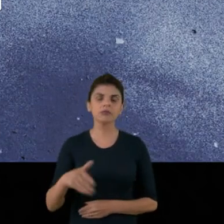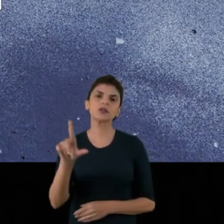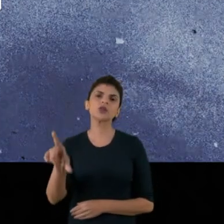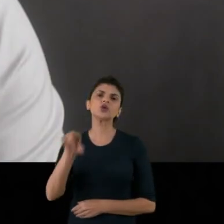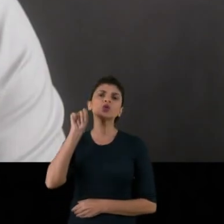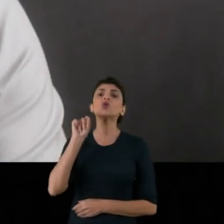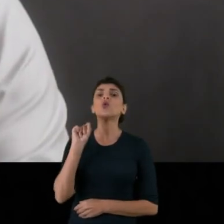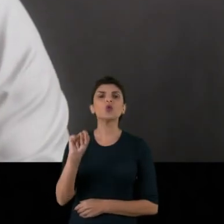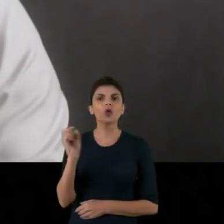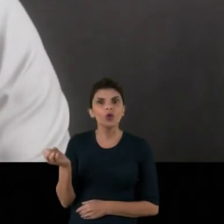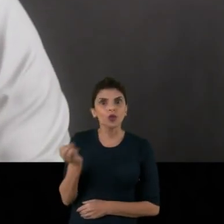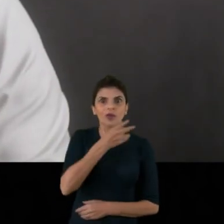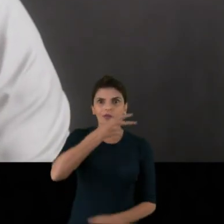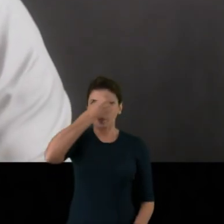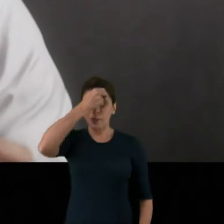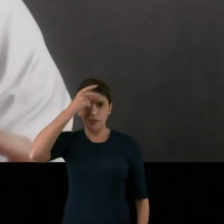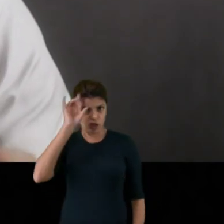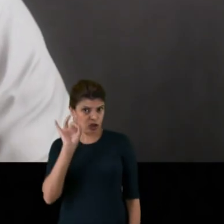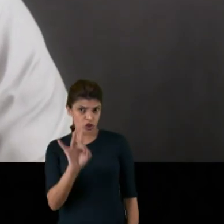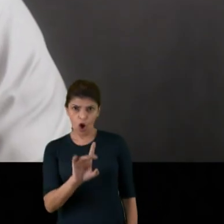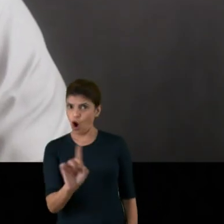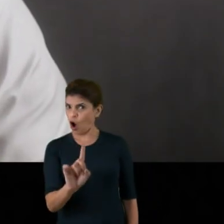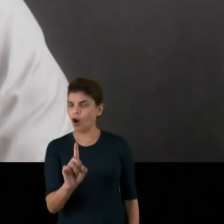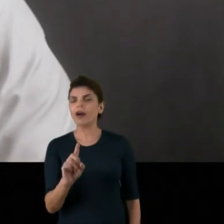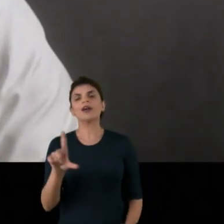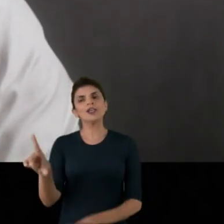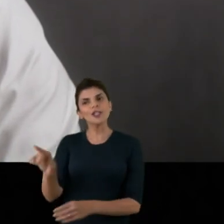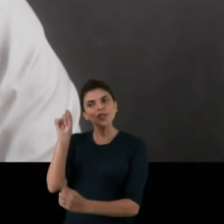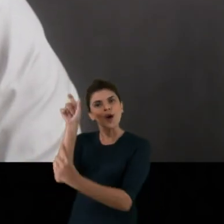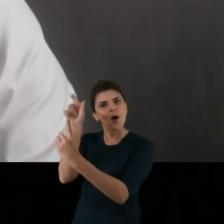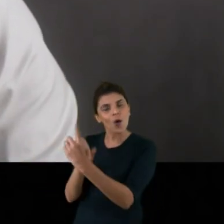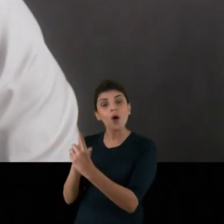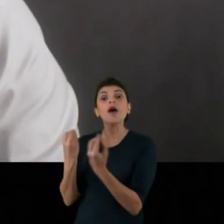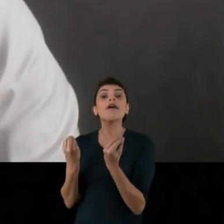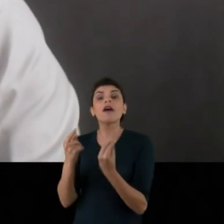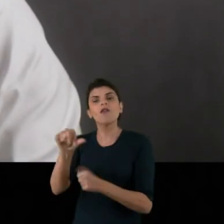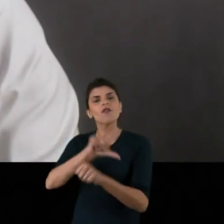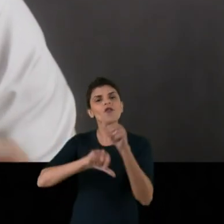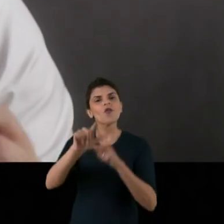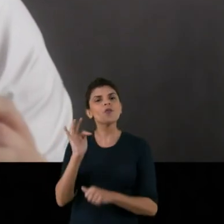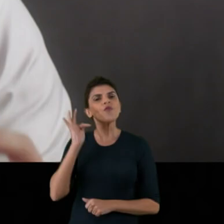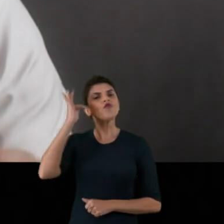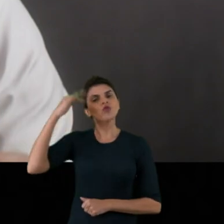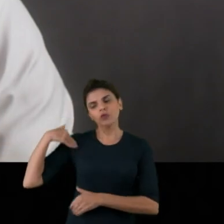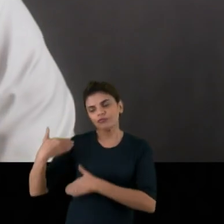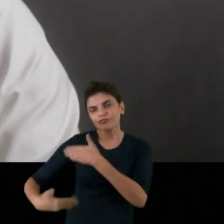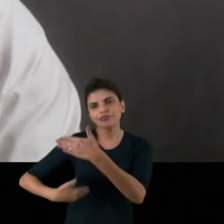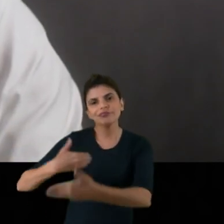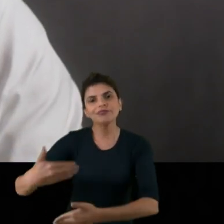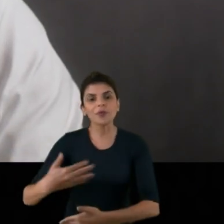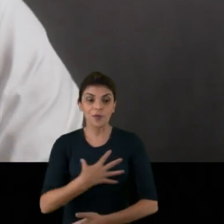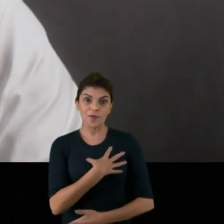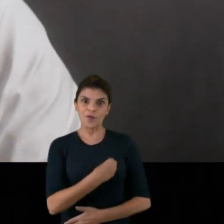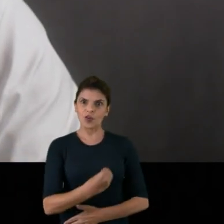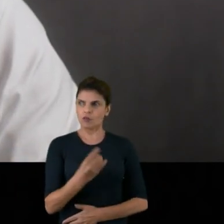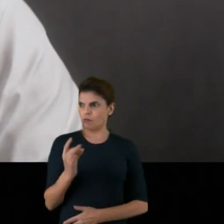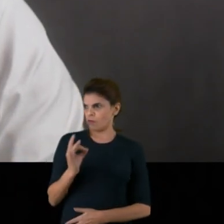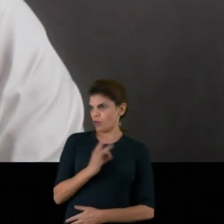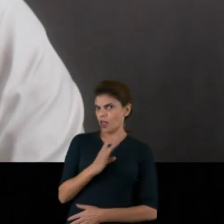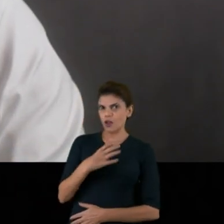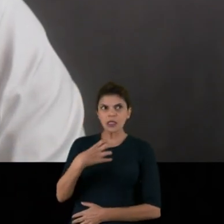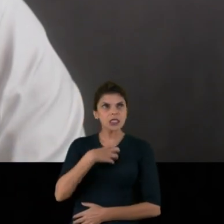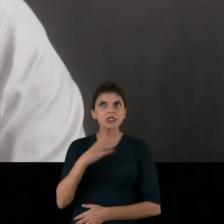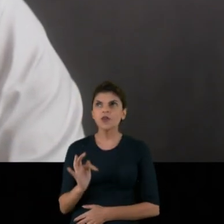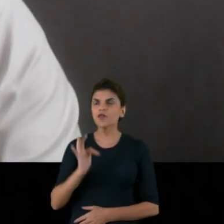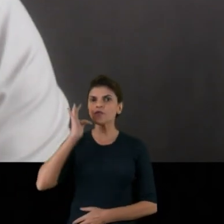de sempre. Nessa eleição, a gente vai escolher mais do que um novo prefeito. Vamos escolher qual a herança que vamos